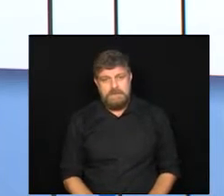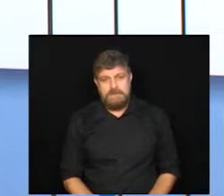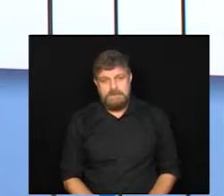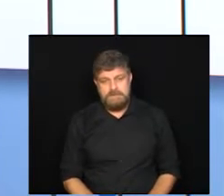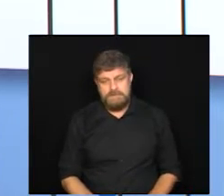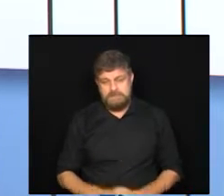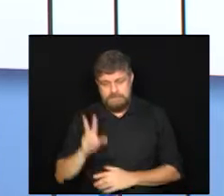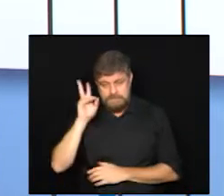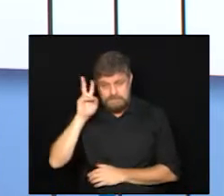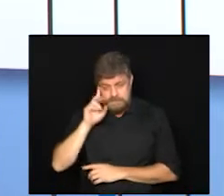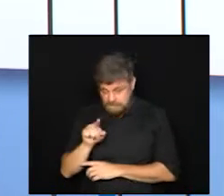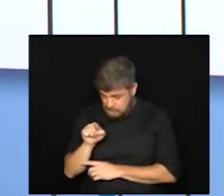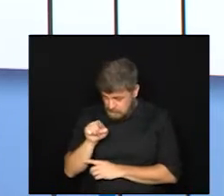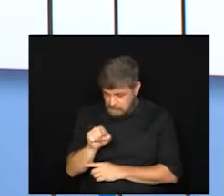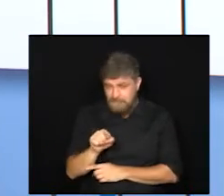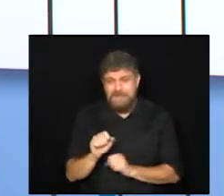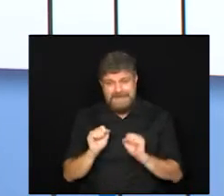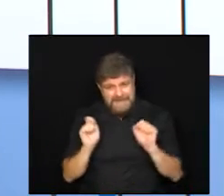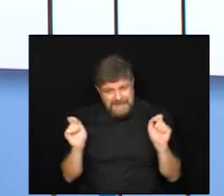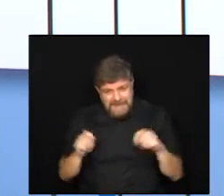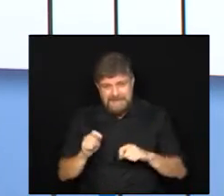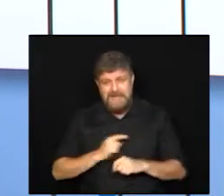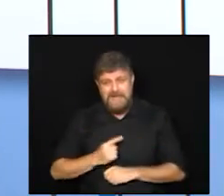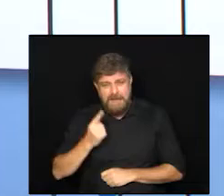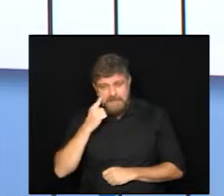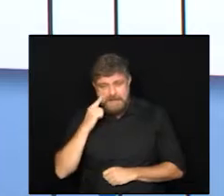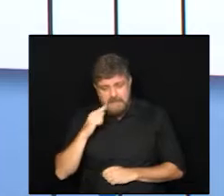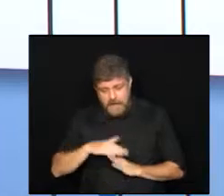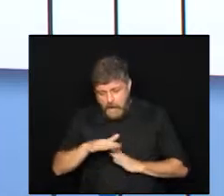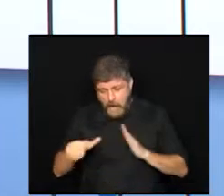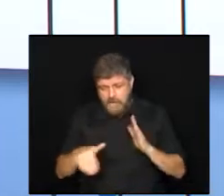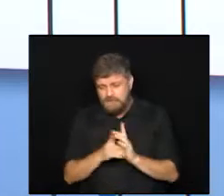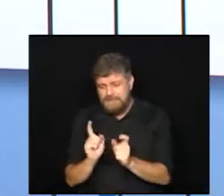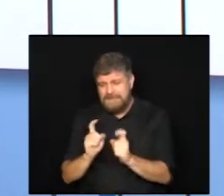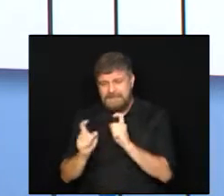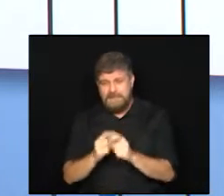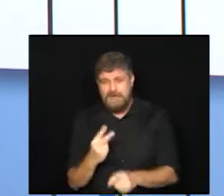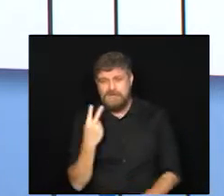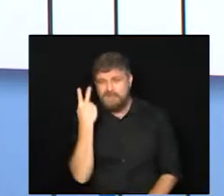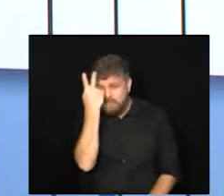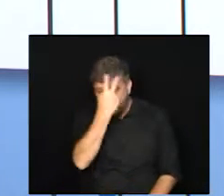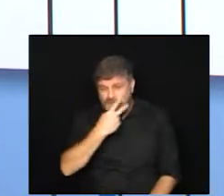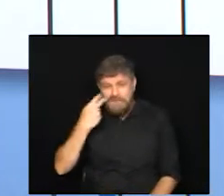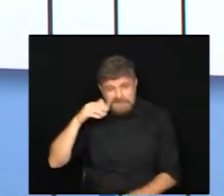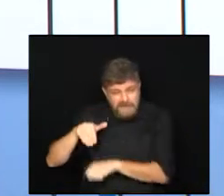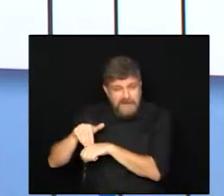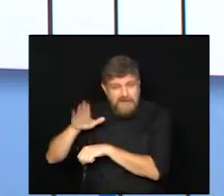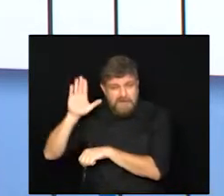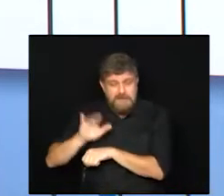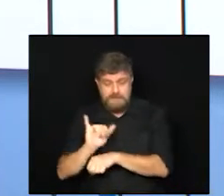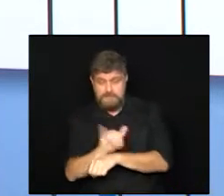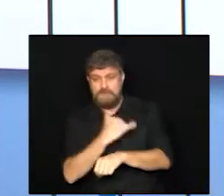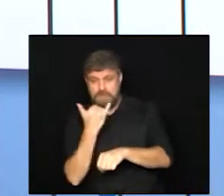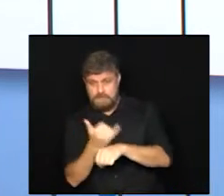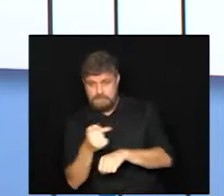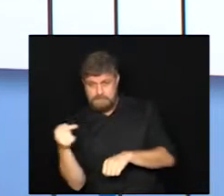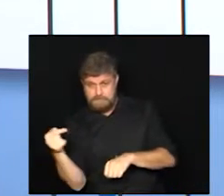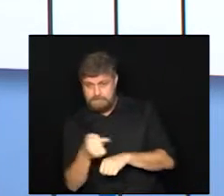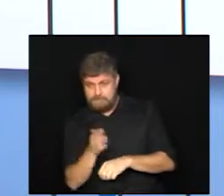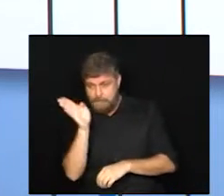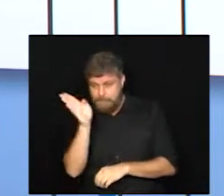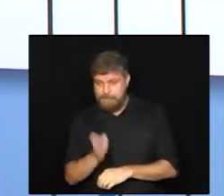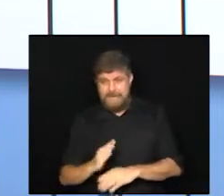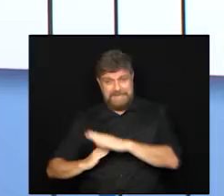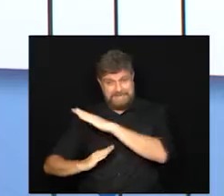Lembrando que você pode acompanhar tudo o que foi discutido, uma reunião de mais de duas horas no youtube.com.br